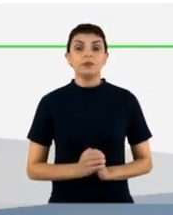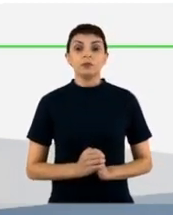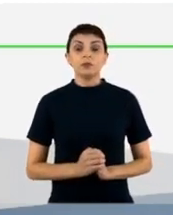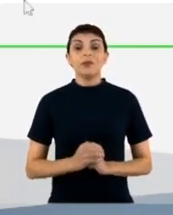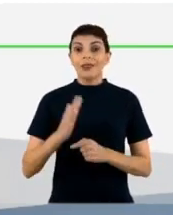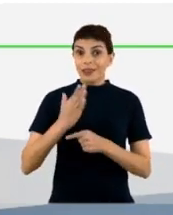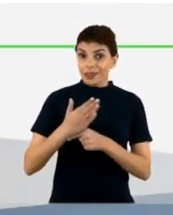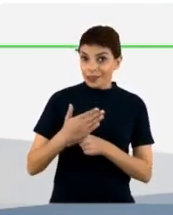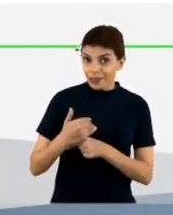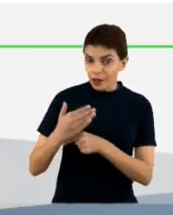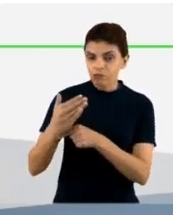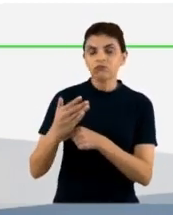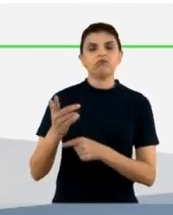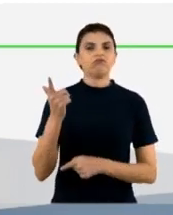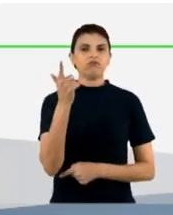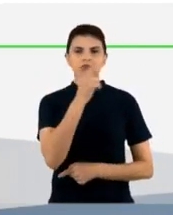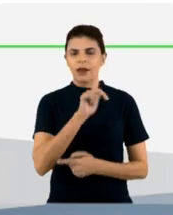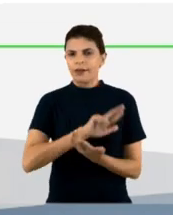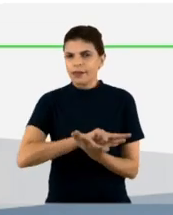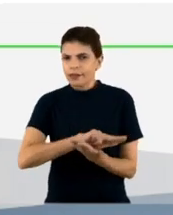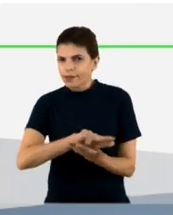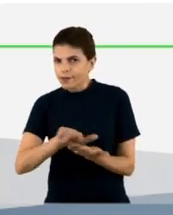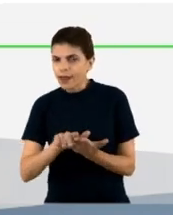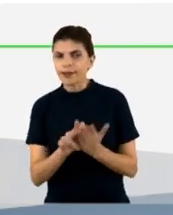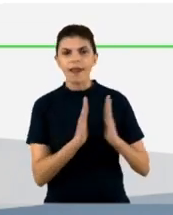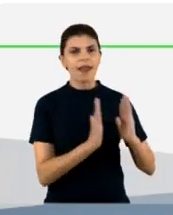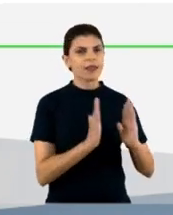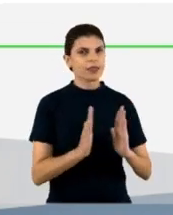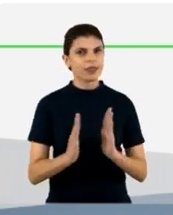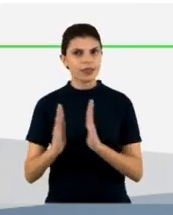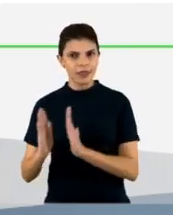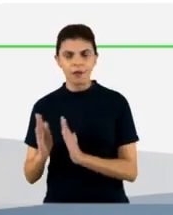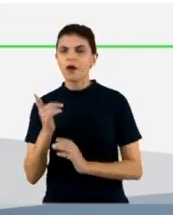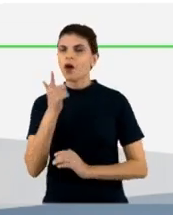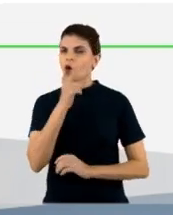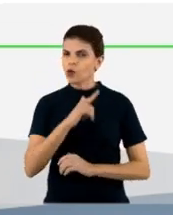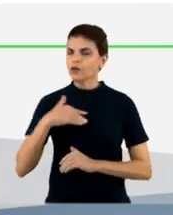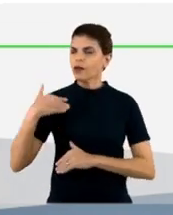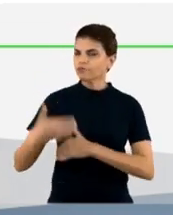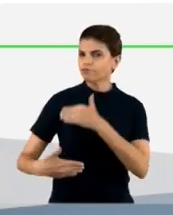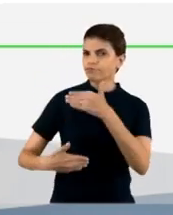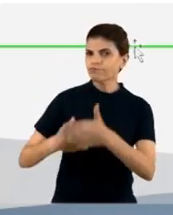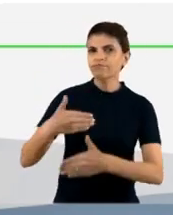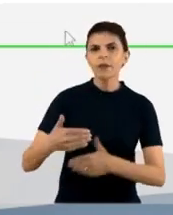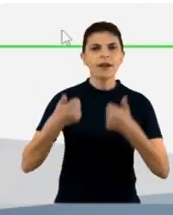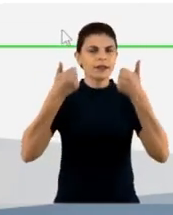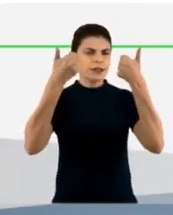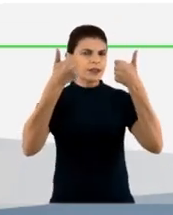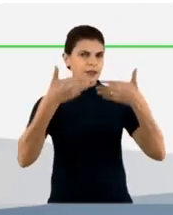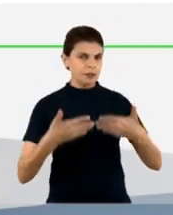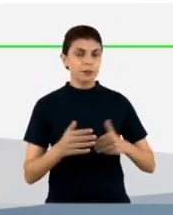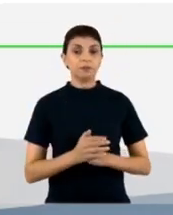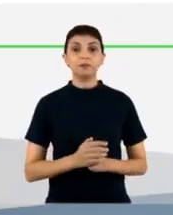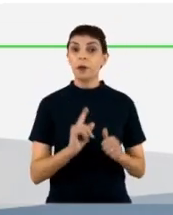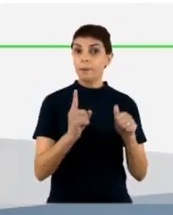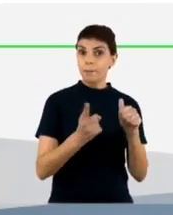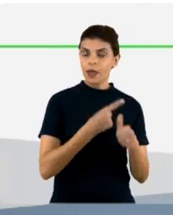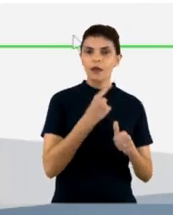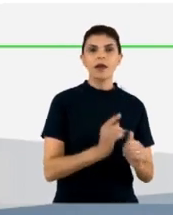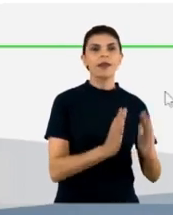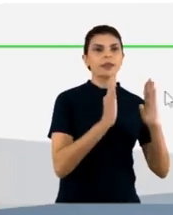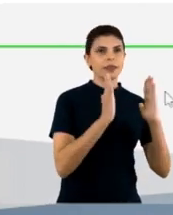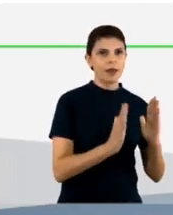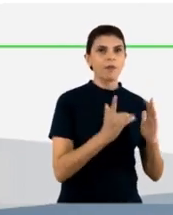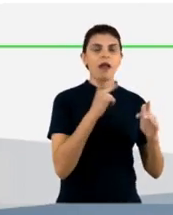tecnologia ela consiste de diversas etapas que nós vamos conversar uma a uma aqui. A primeira etapa é a